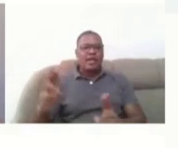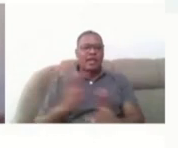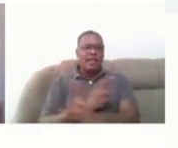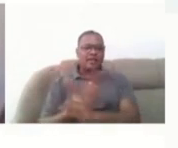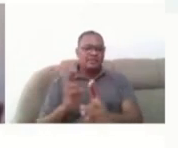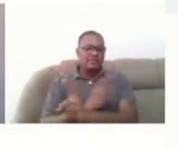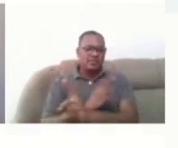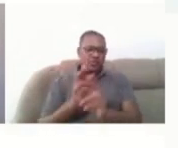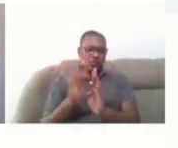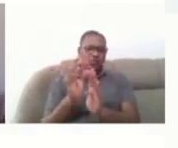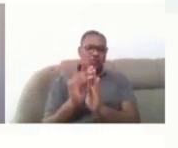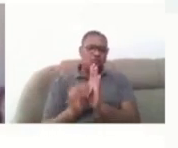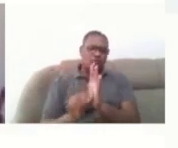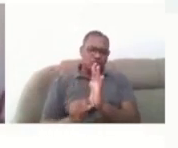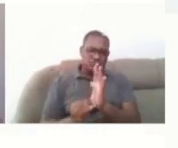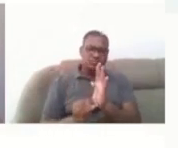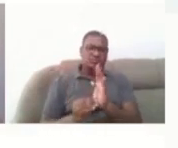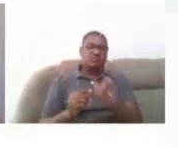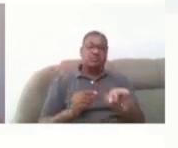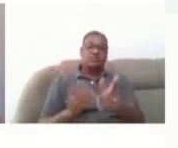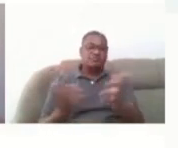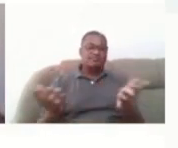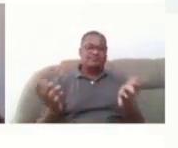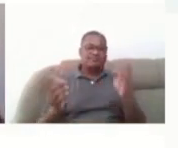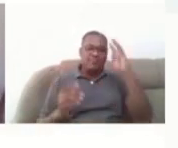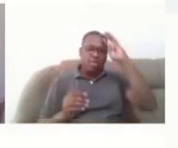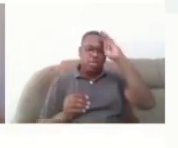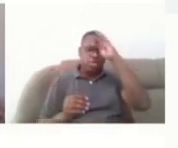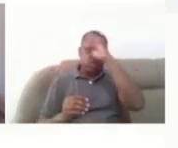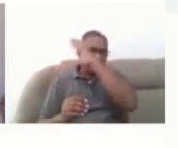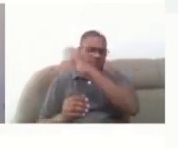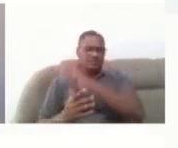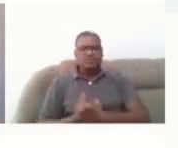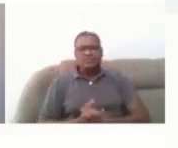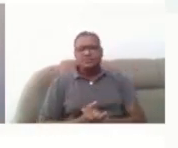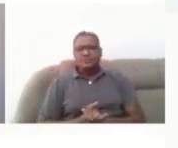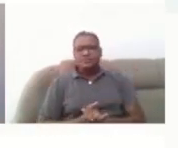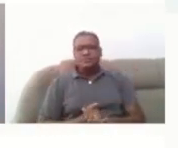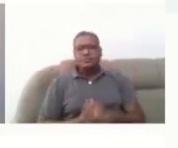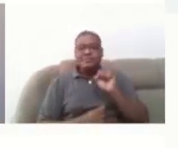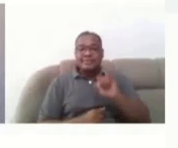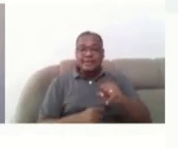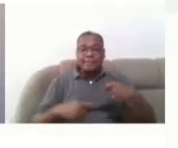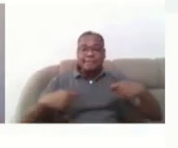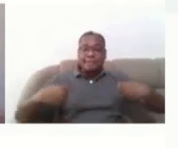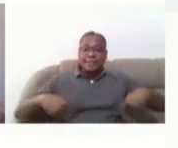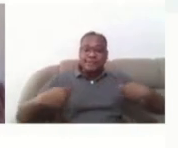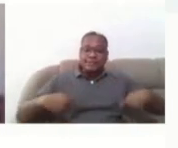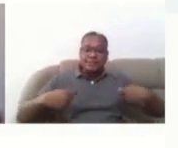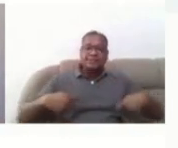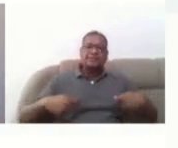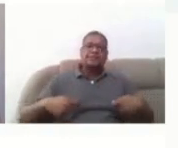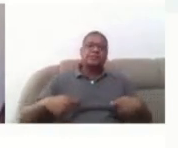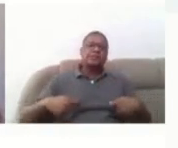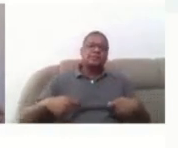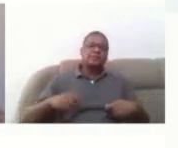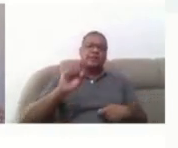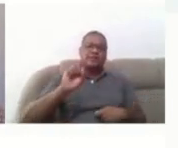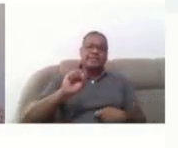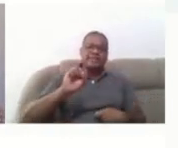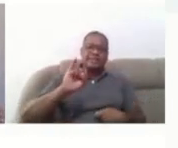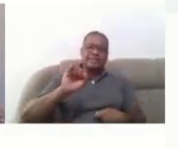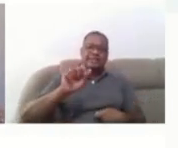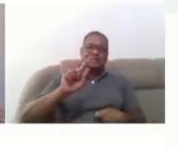conteúdo que vai distrair a pessoa. Se for necessário usar siglas e descrever